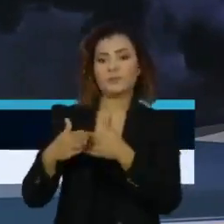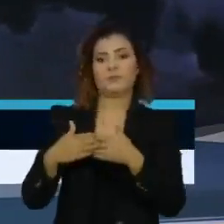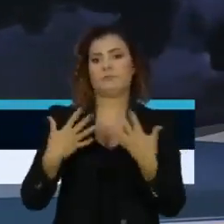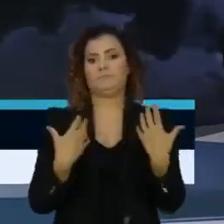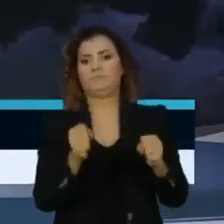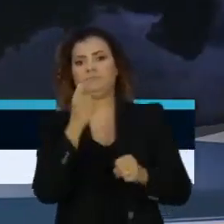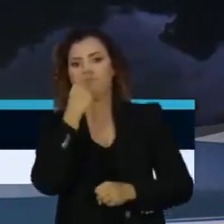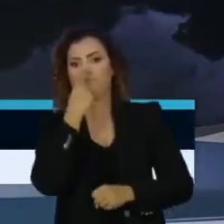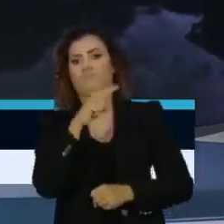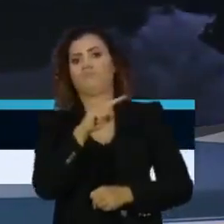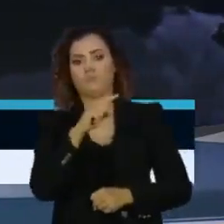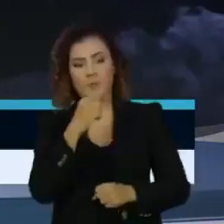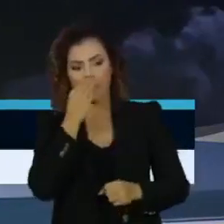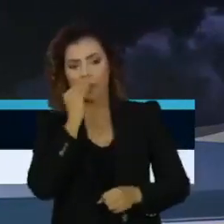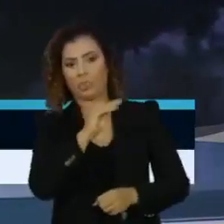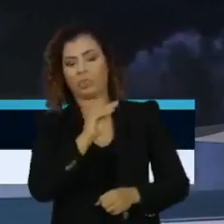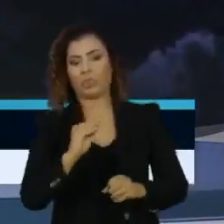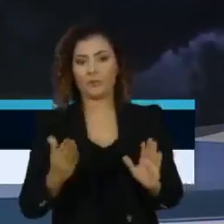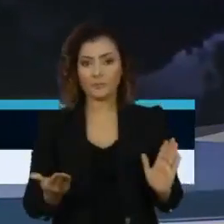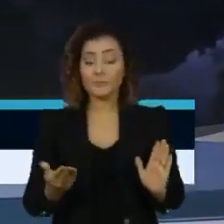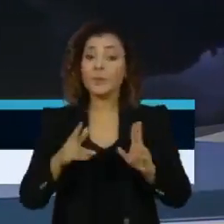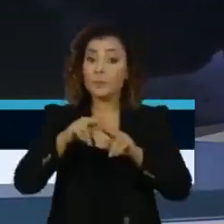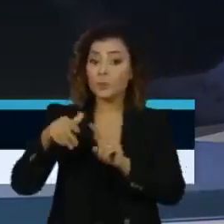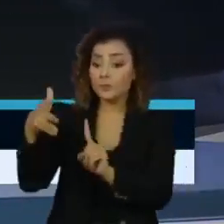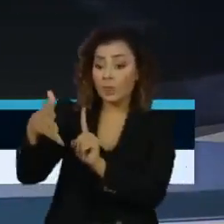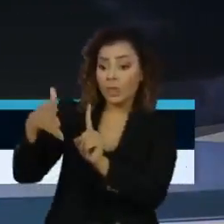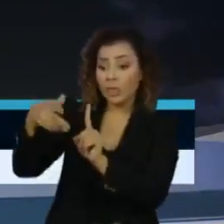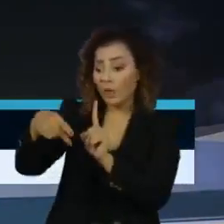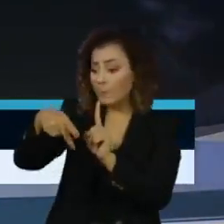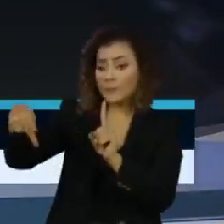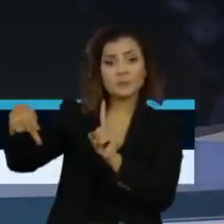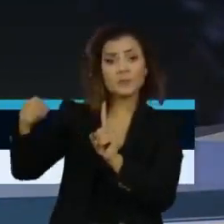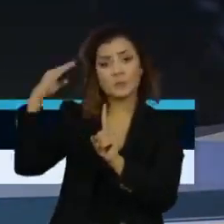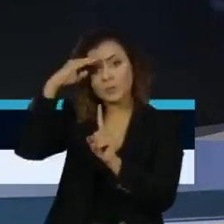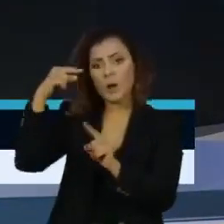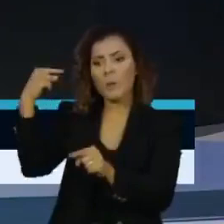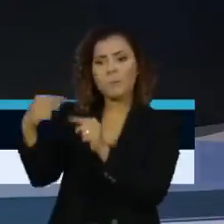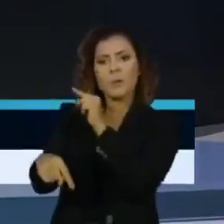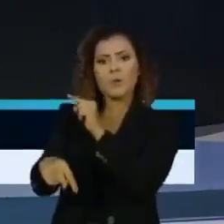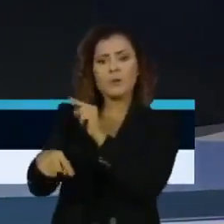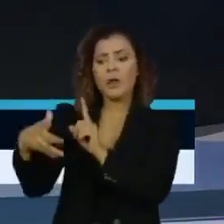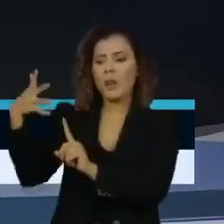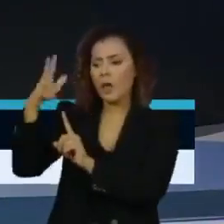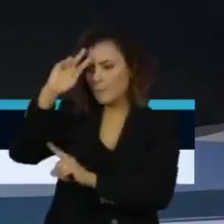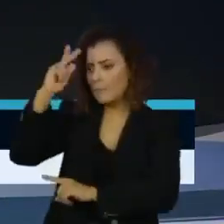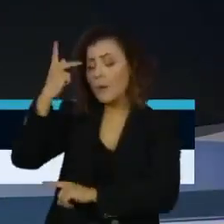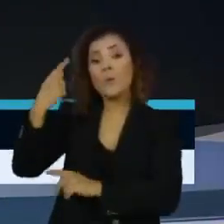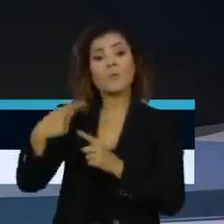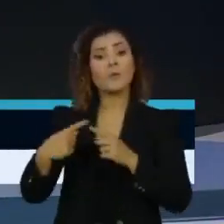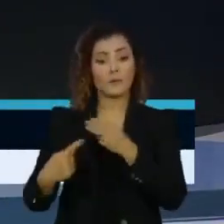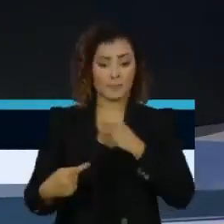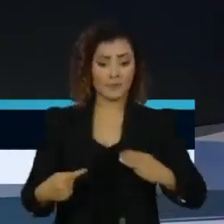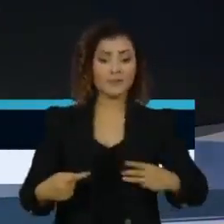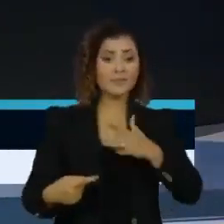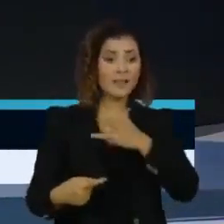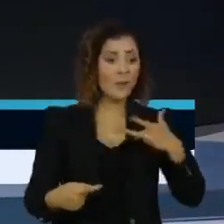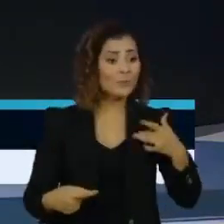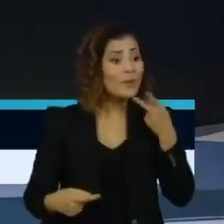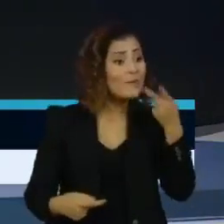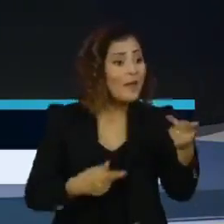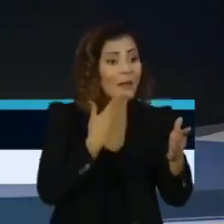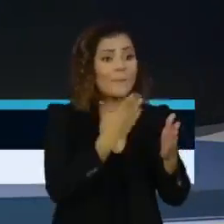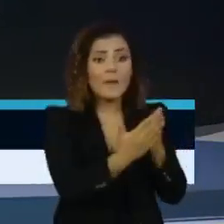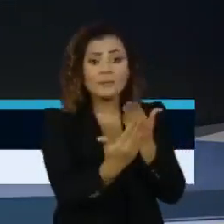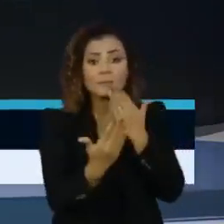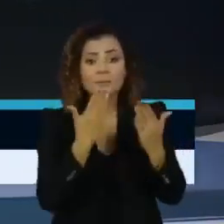distanciamento social. Em seu discurso, o presidente pregou o contrário ao que pediram minutos antes o ministro da Saúde e os presidentes